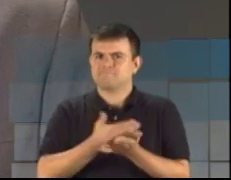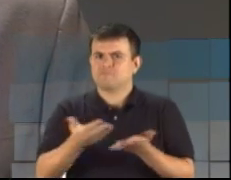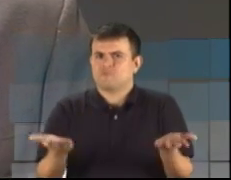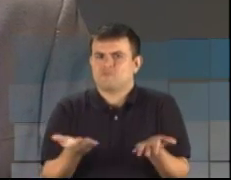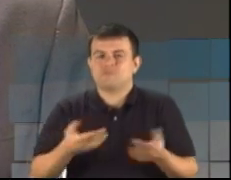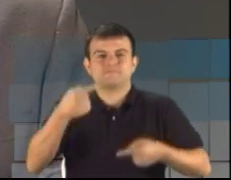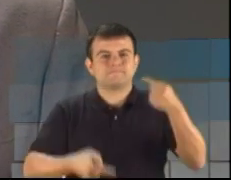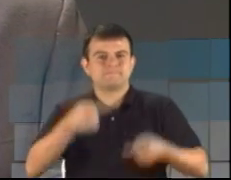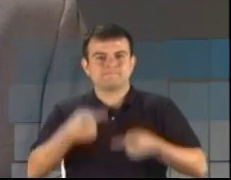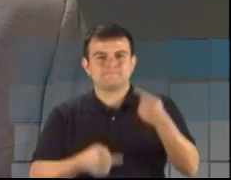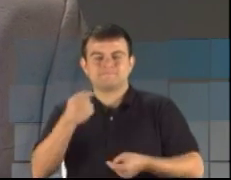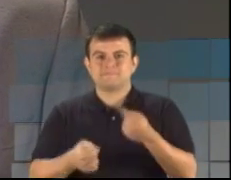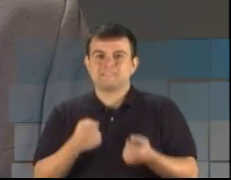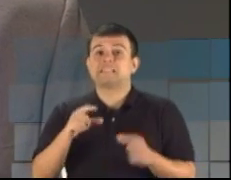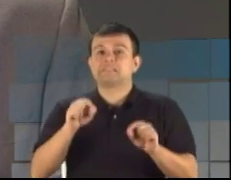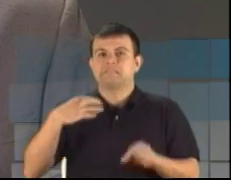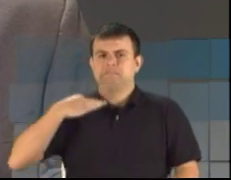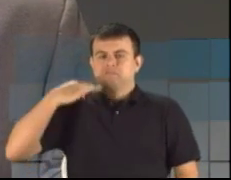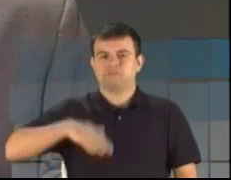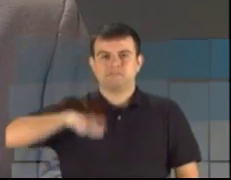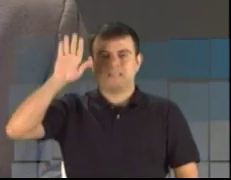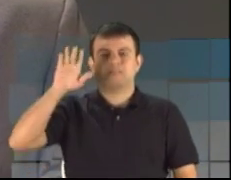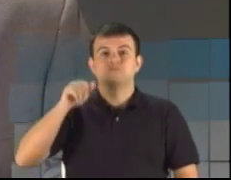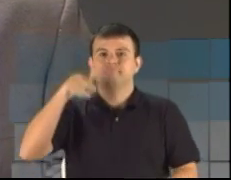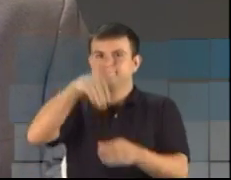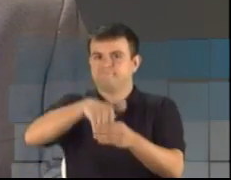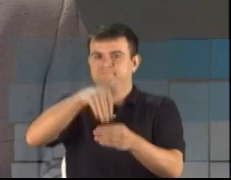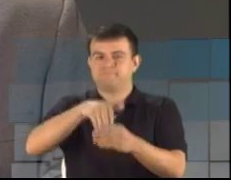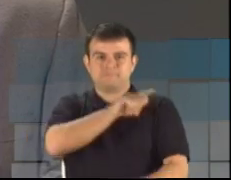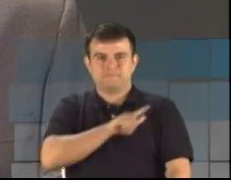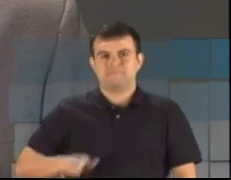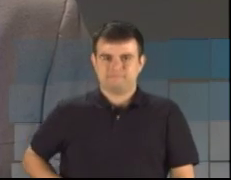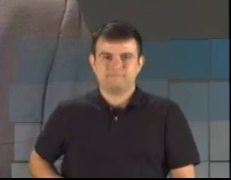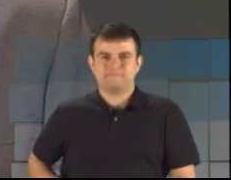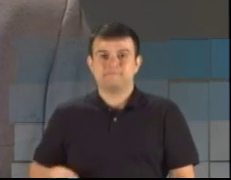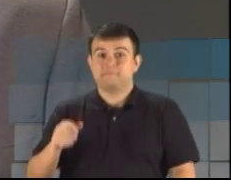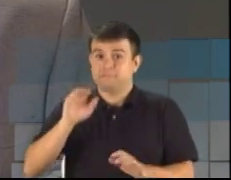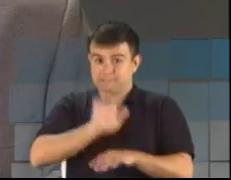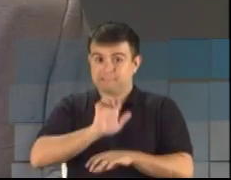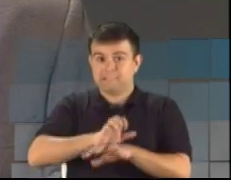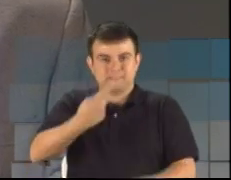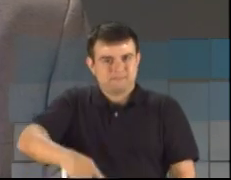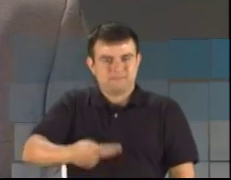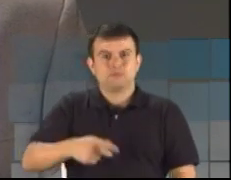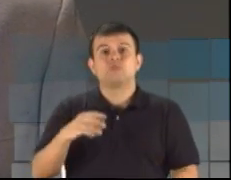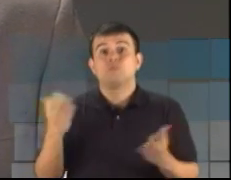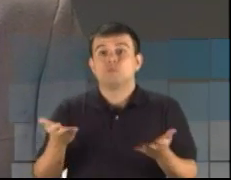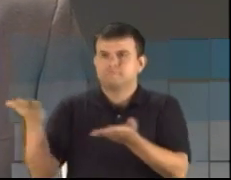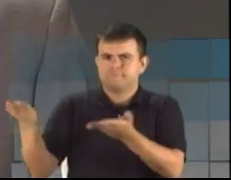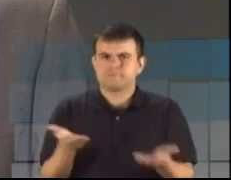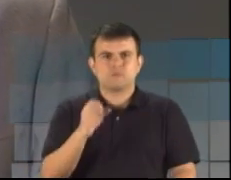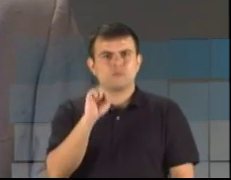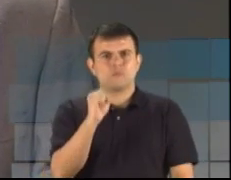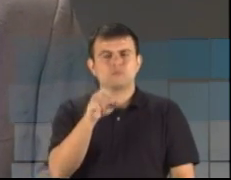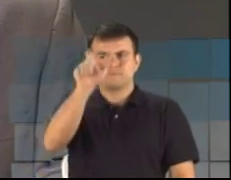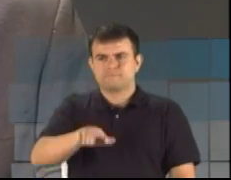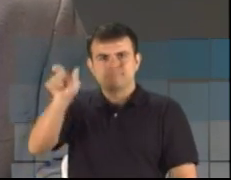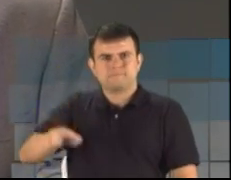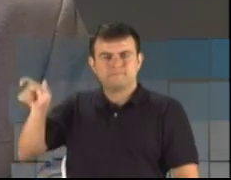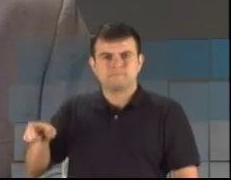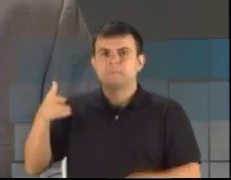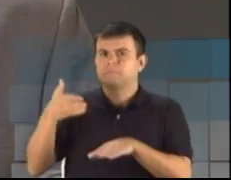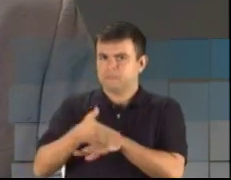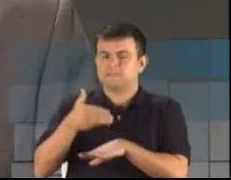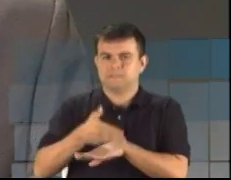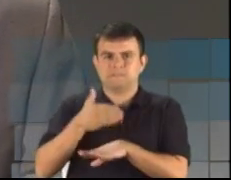eleições majoritárias no Estado. Recebemos hoje os oito candidatos que concorrem ao cargo de vice-governador. Participam do